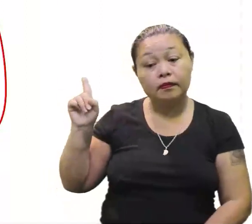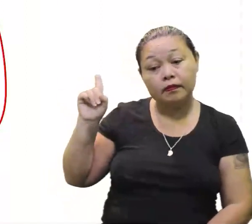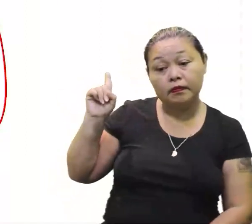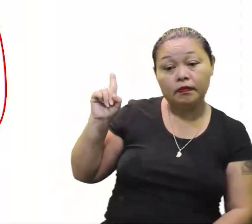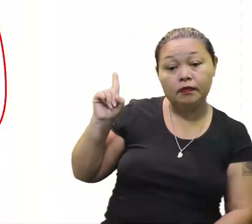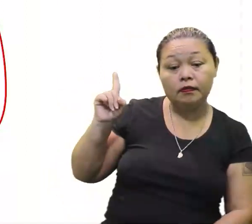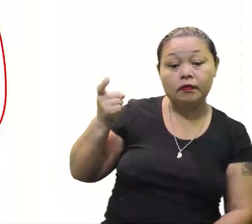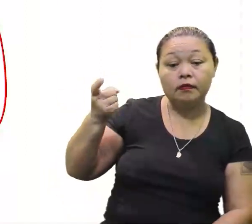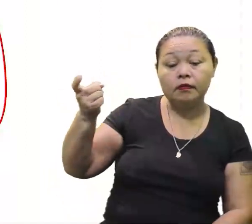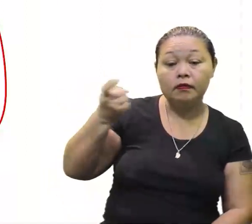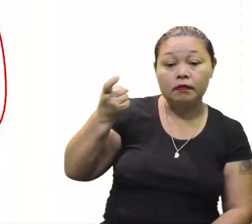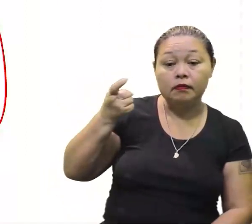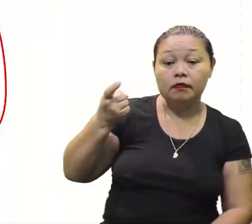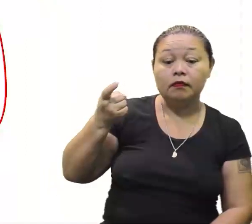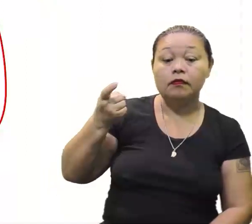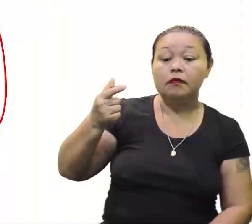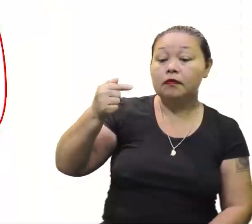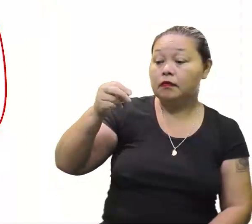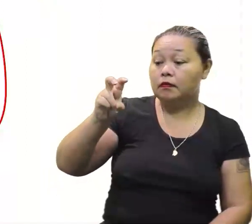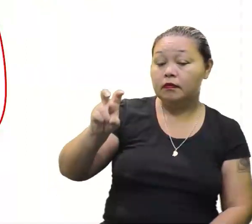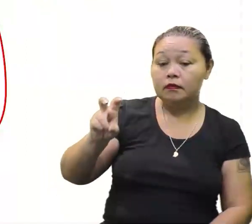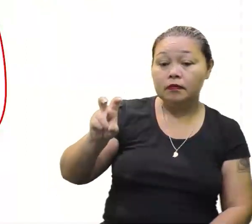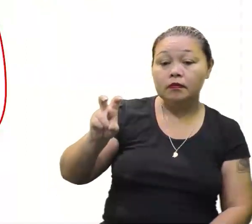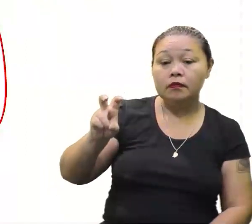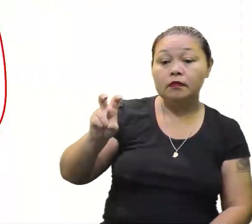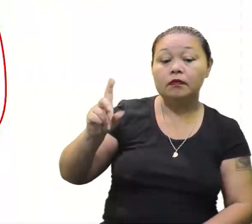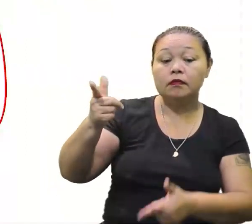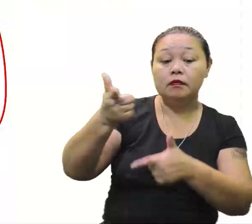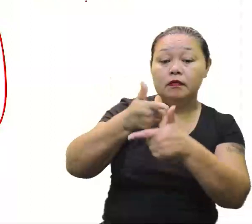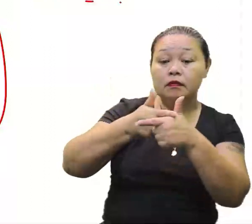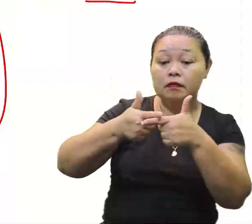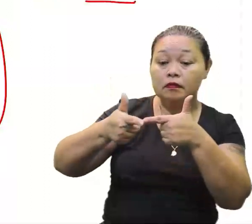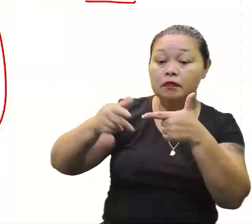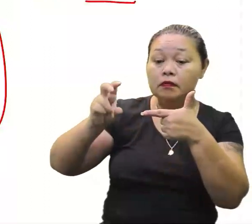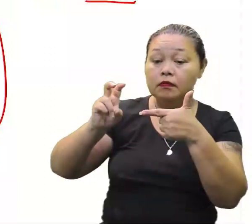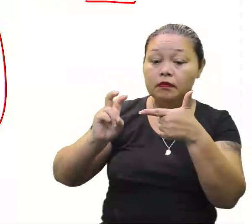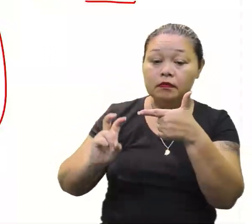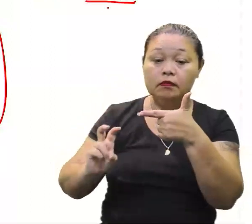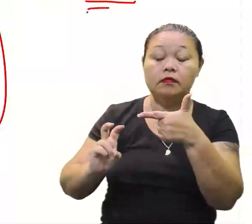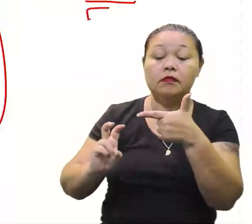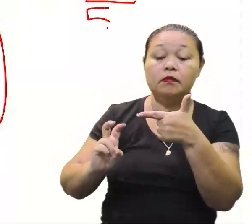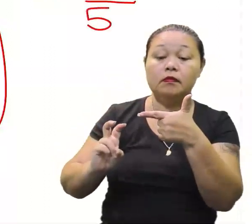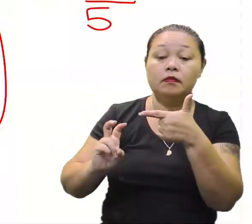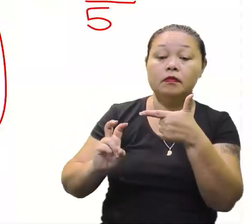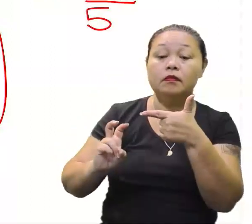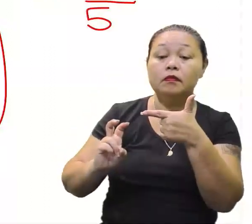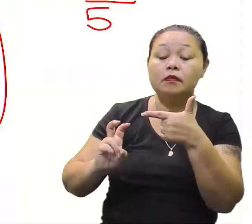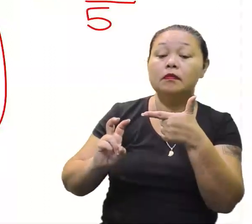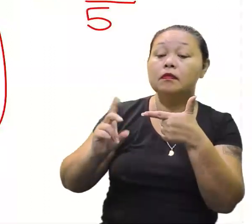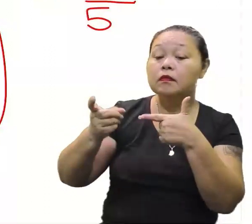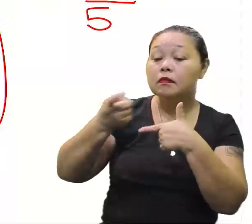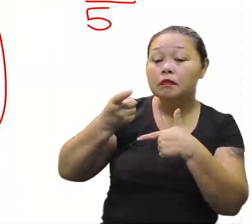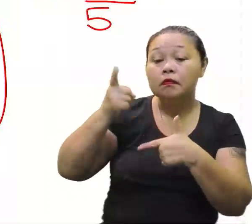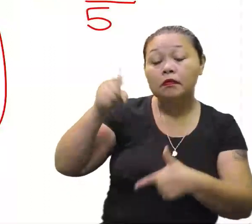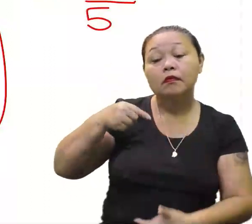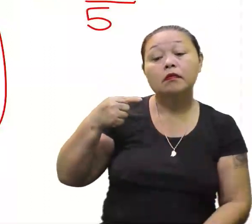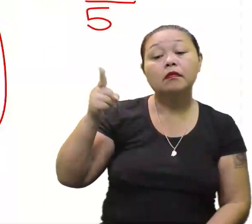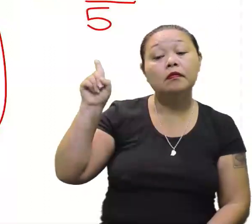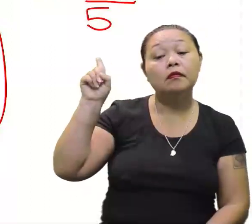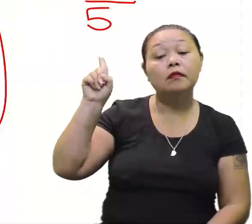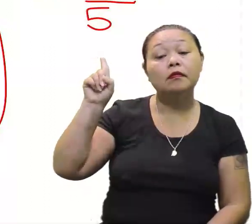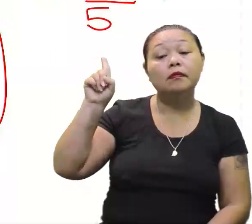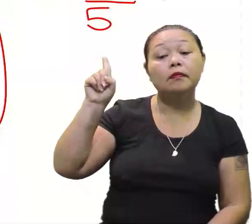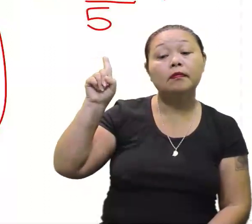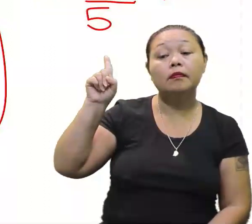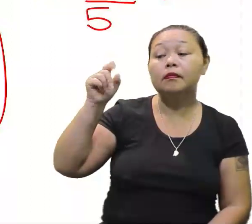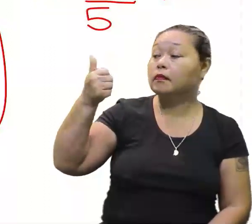cantinho. X vai ser igual ao 75, que divide para 5. Então, X vai ser igual aí a